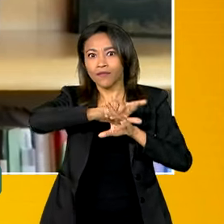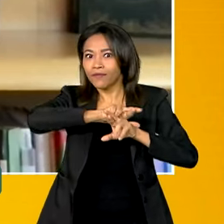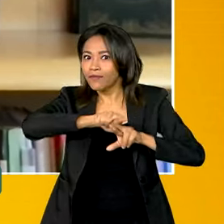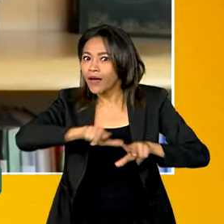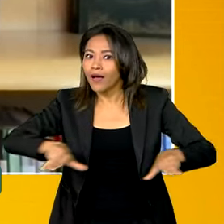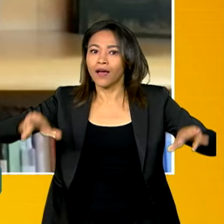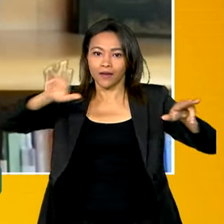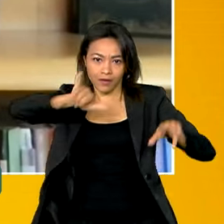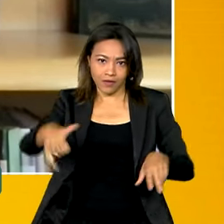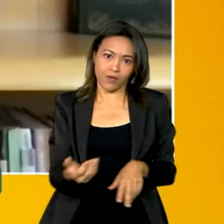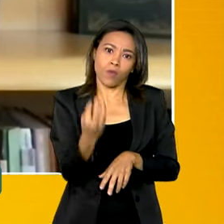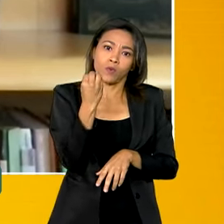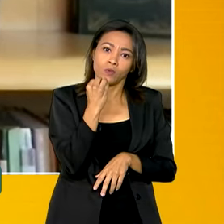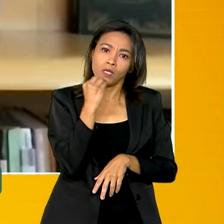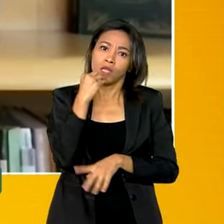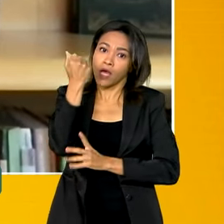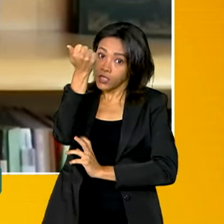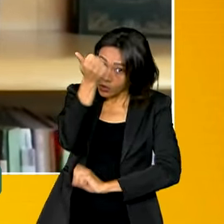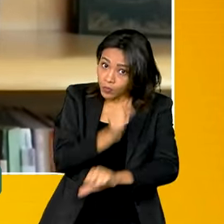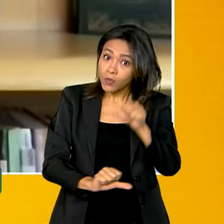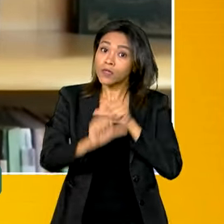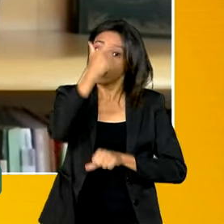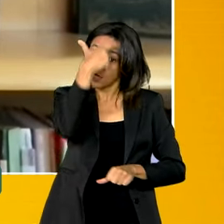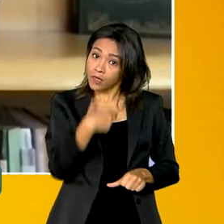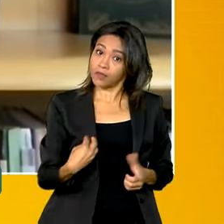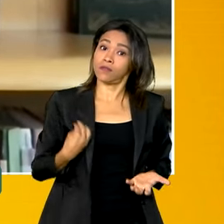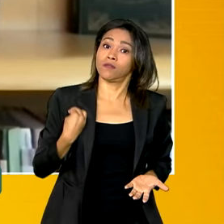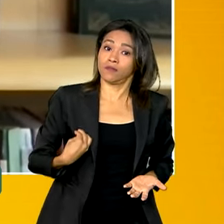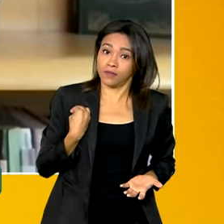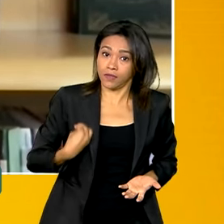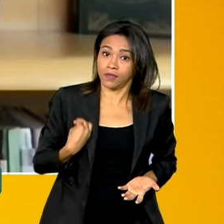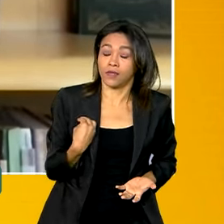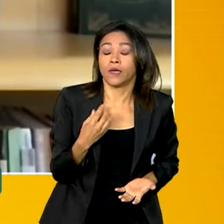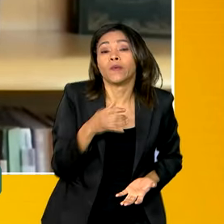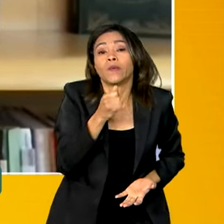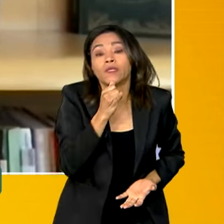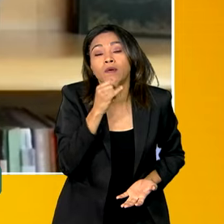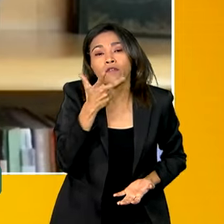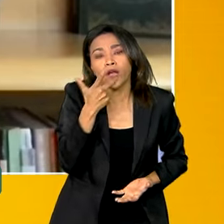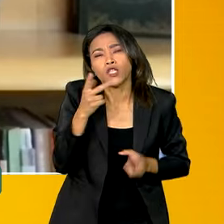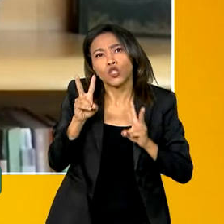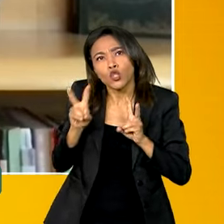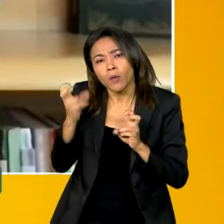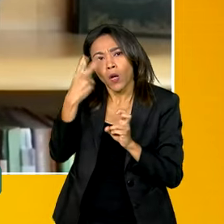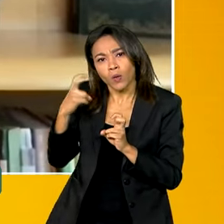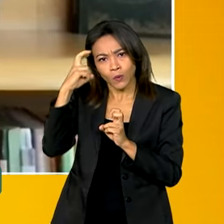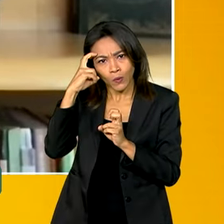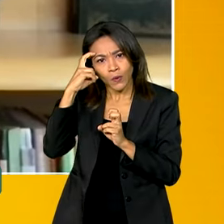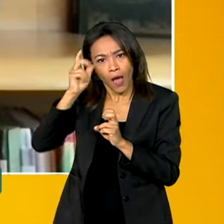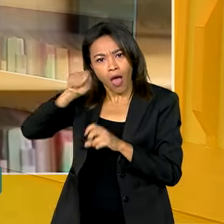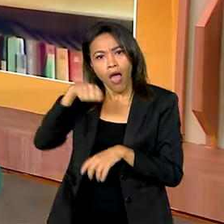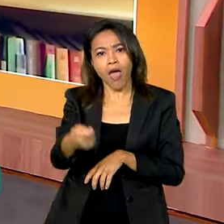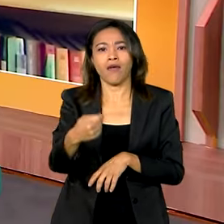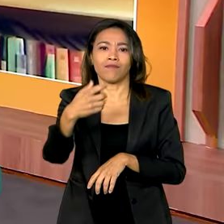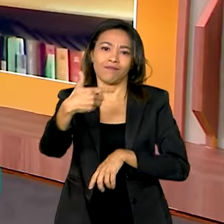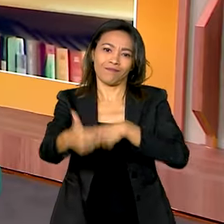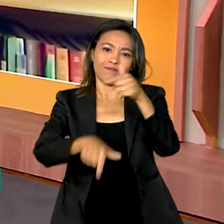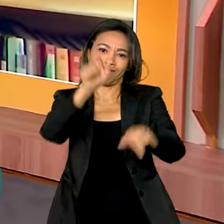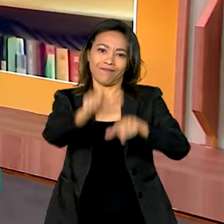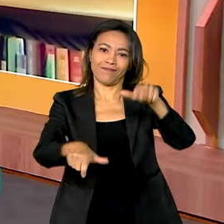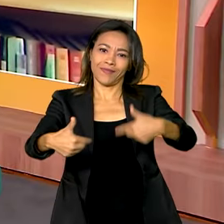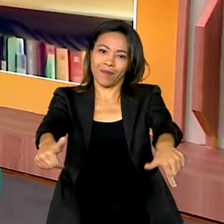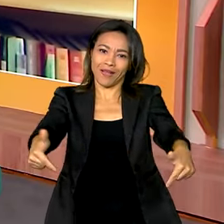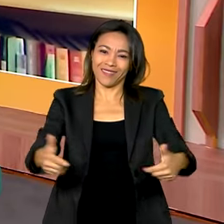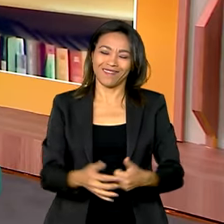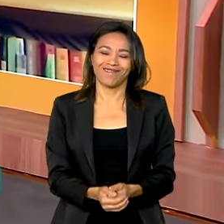muitas oportunidades de transformação de vida. Quando falamos em fazer o turismo, estamos falando de gente trabalhando. Sem dúvida. Eu